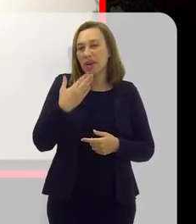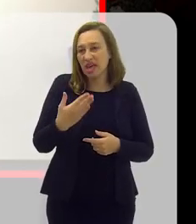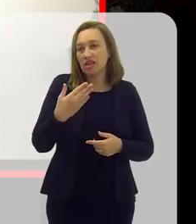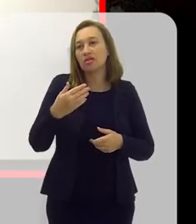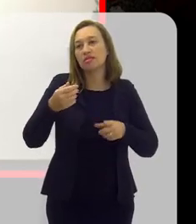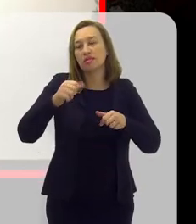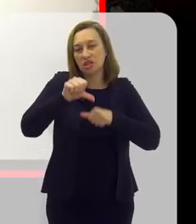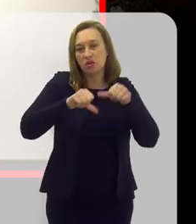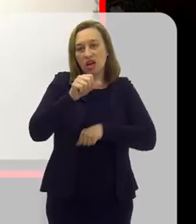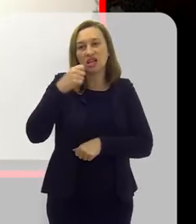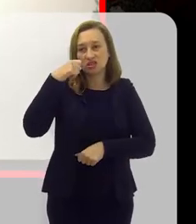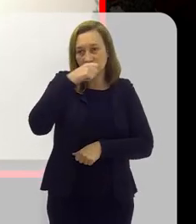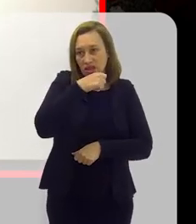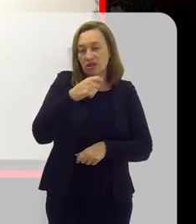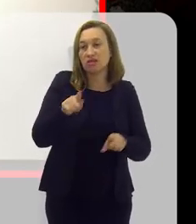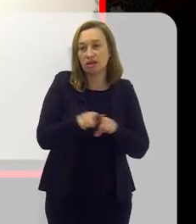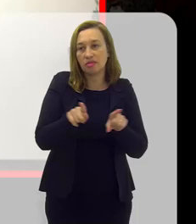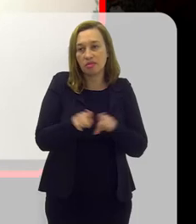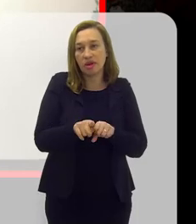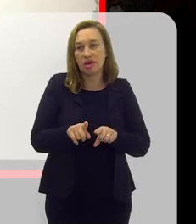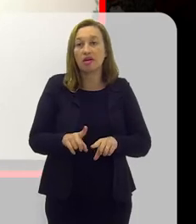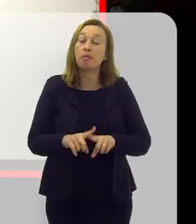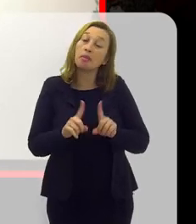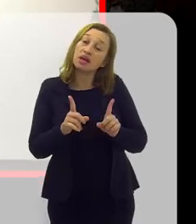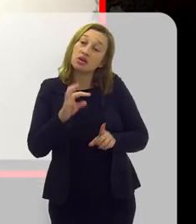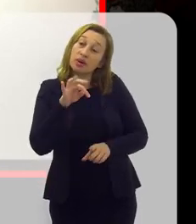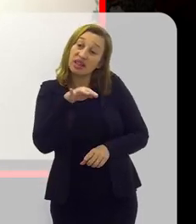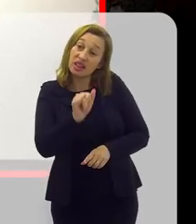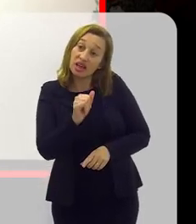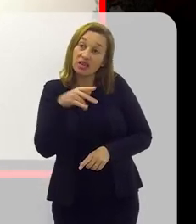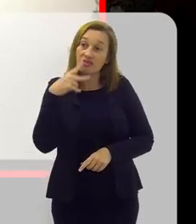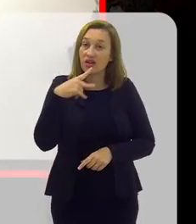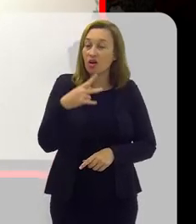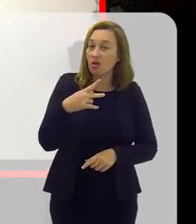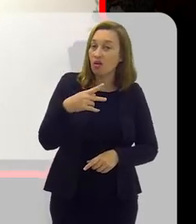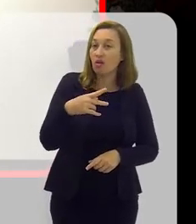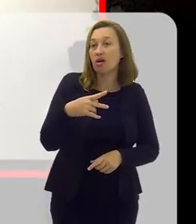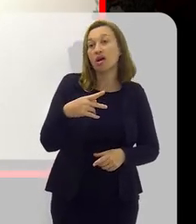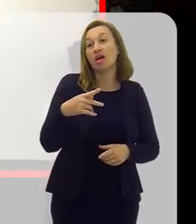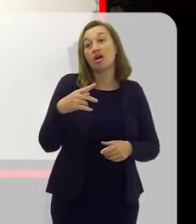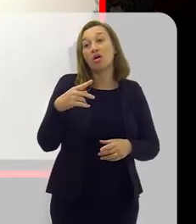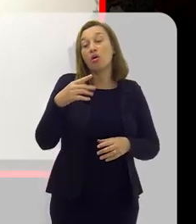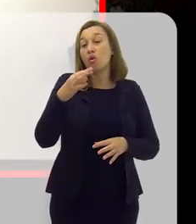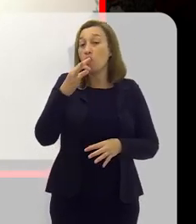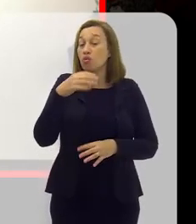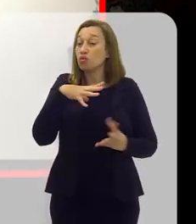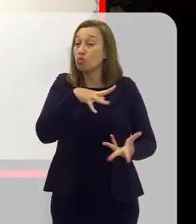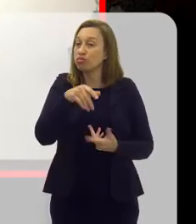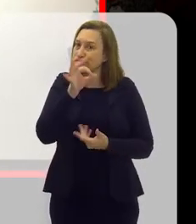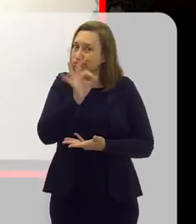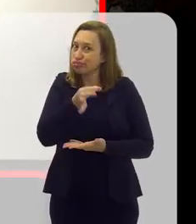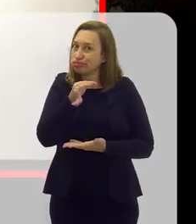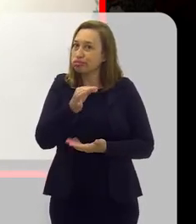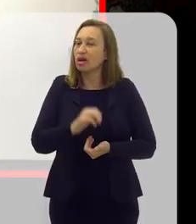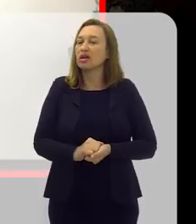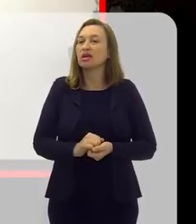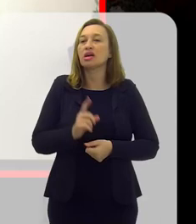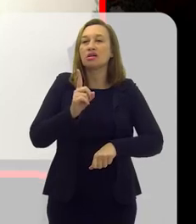a gente também pede para trocar. Mas isso realmente, como a Tânia falou, naquele mundo ideal, né? Sim.